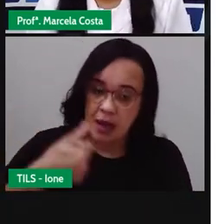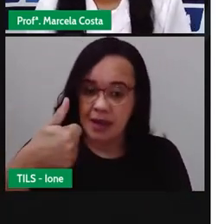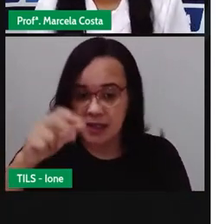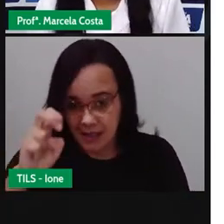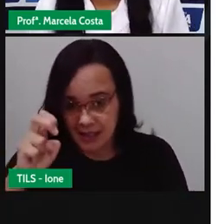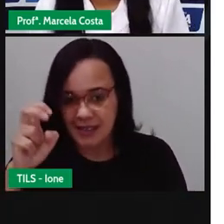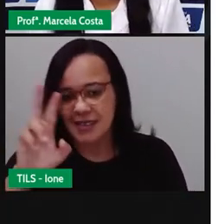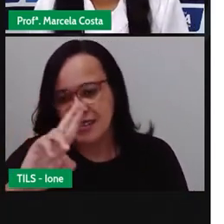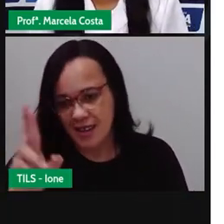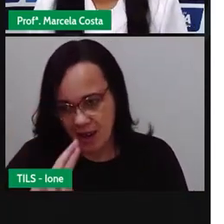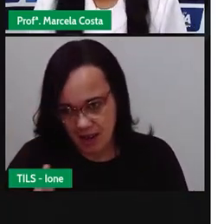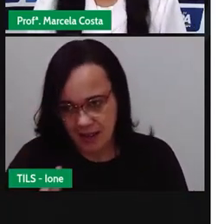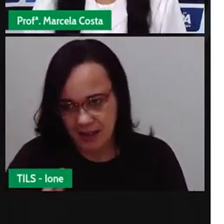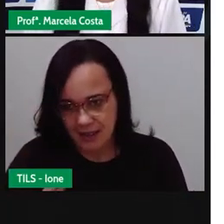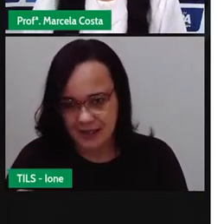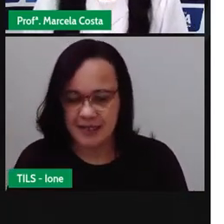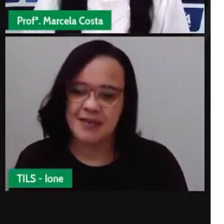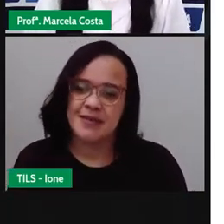15 reais.